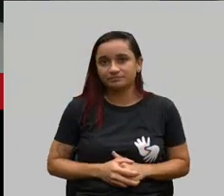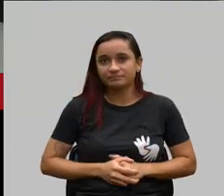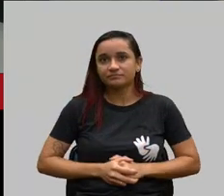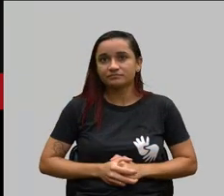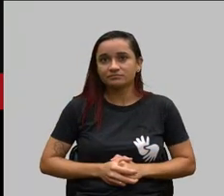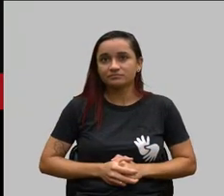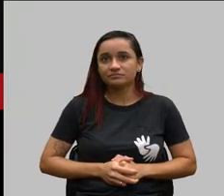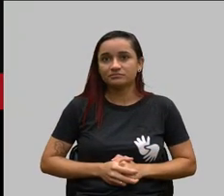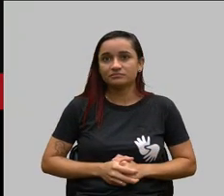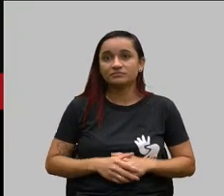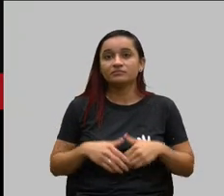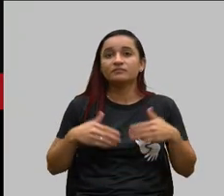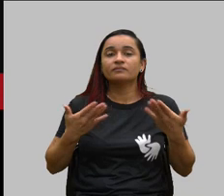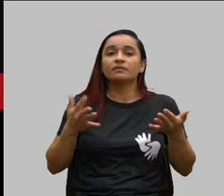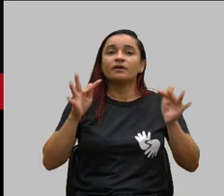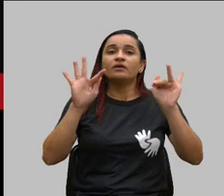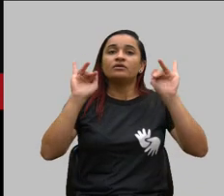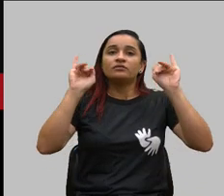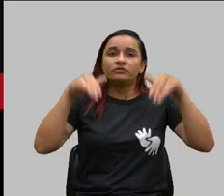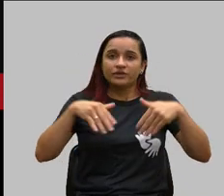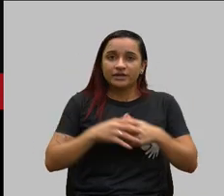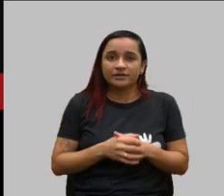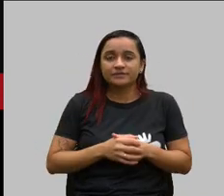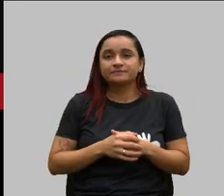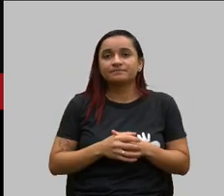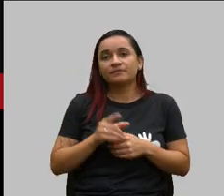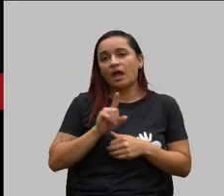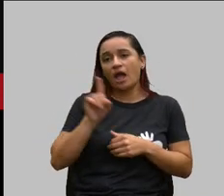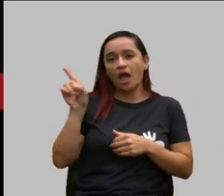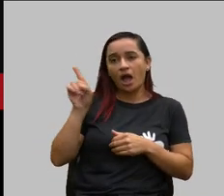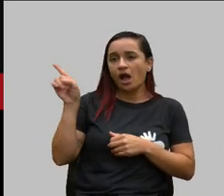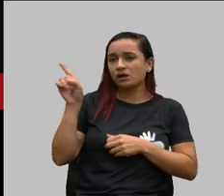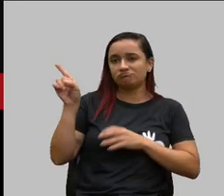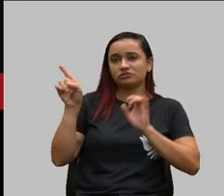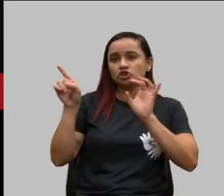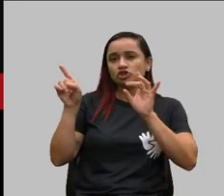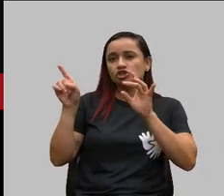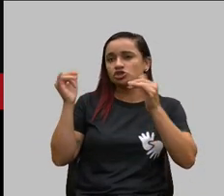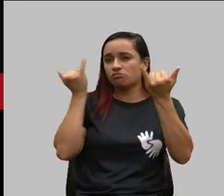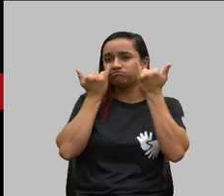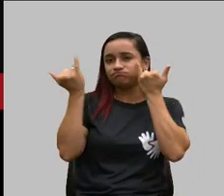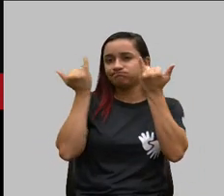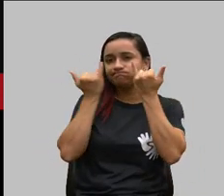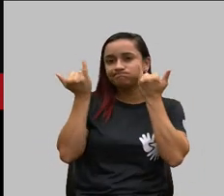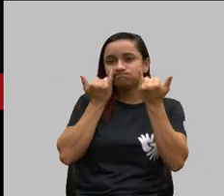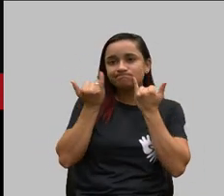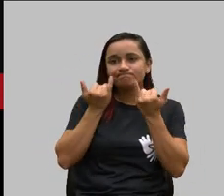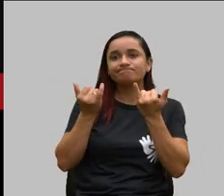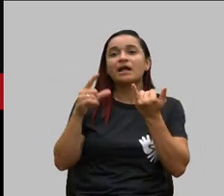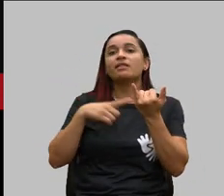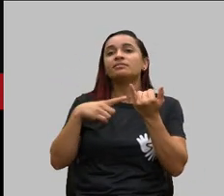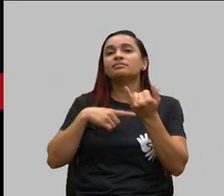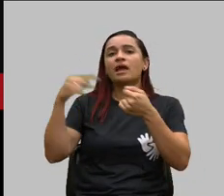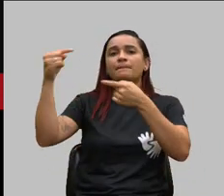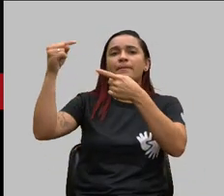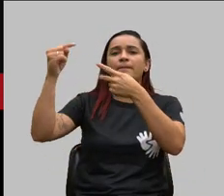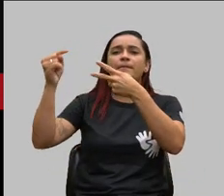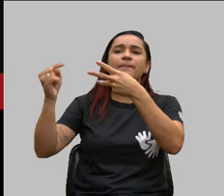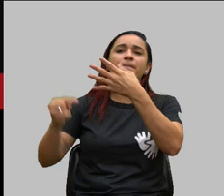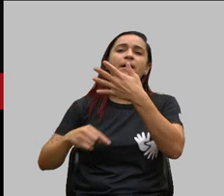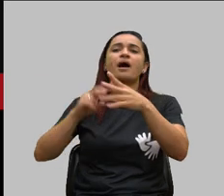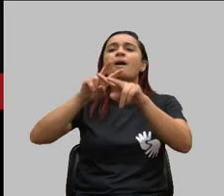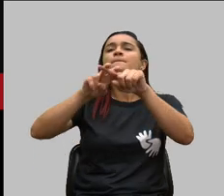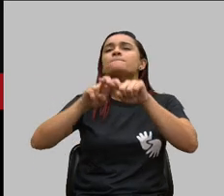e por fim esse é só um dado gente existem várias motivações de cancelamento de plano